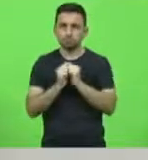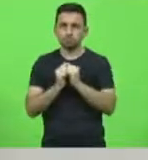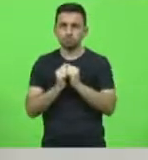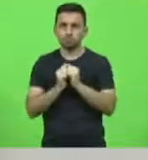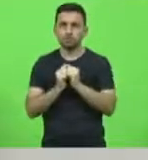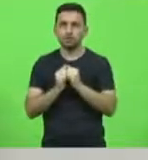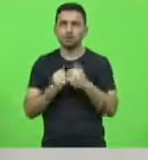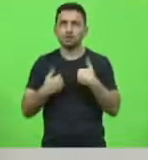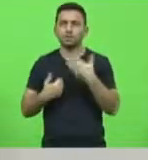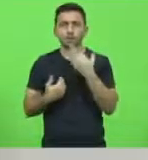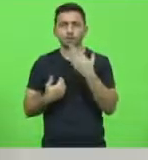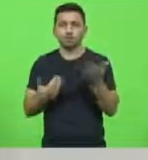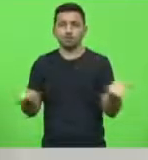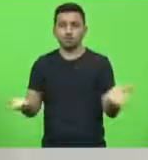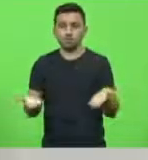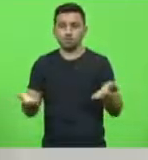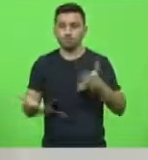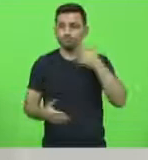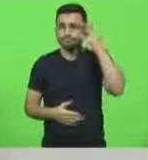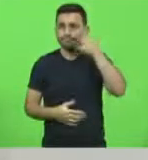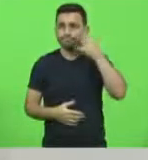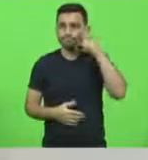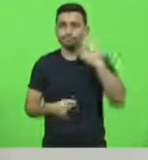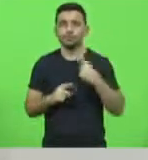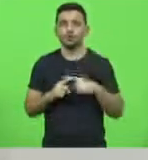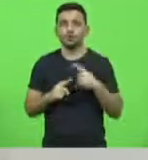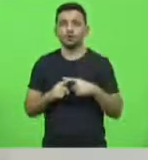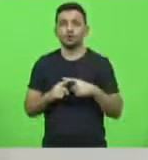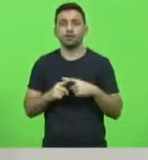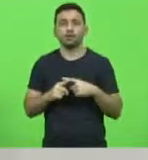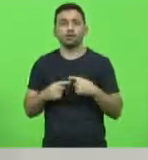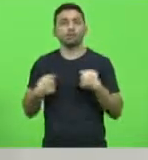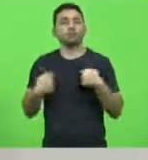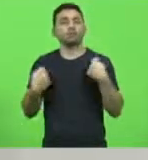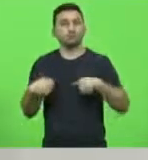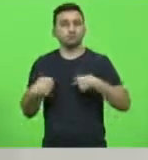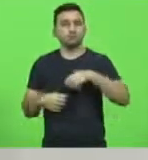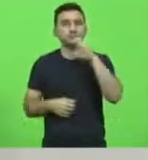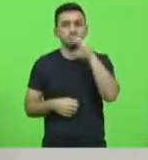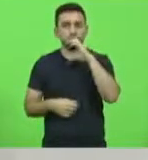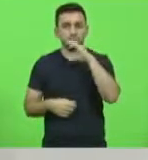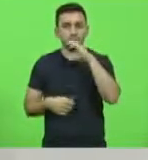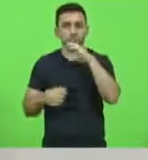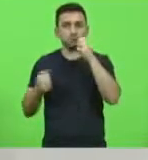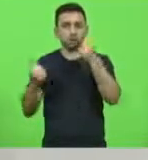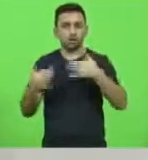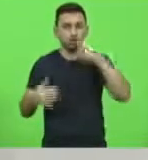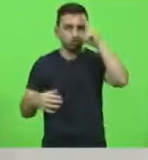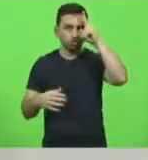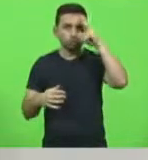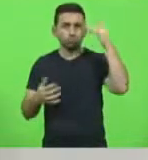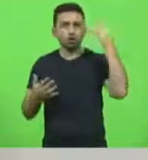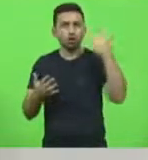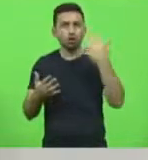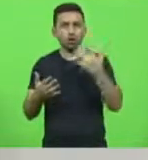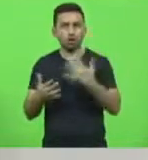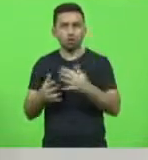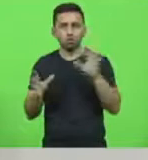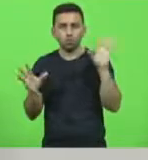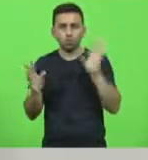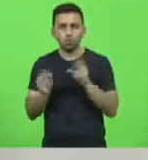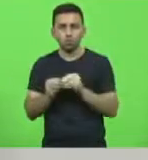Eu peço a palavra nesse momento, pois eu preciso fazer um breve histórico do que vem ocorrendo na Assembleia